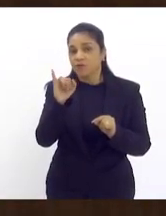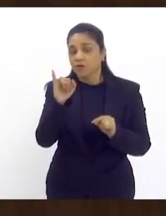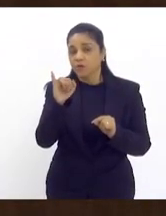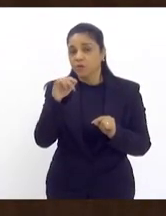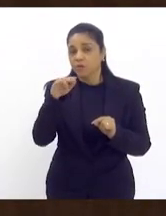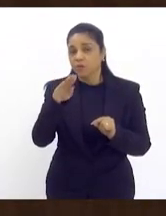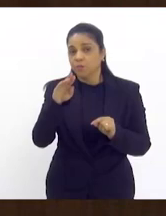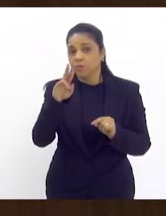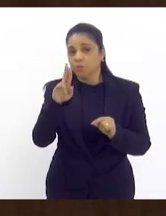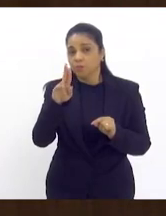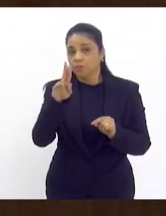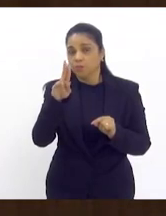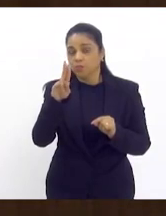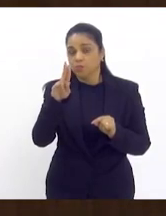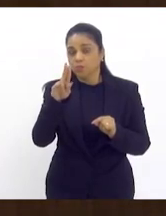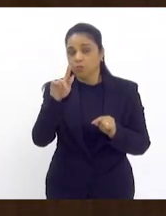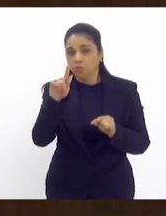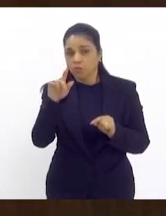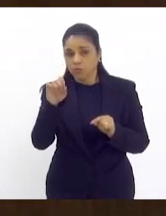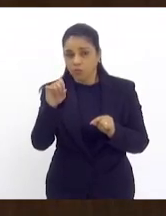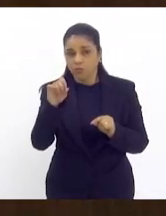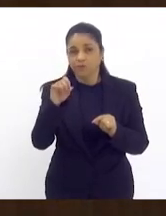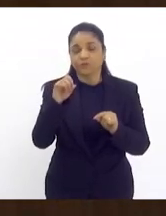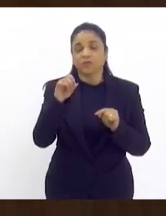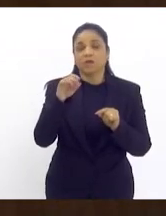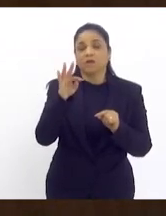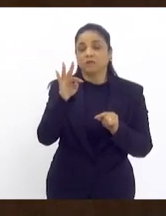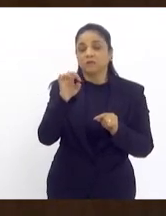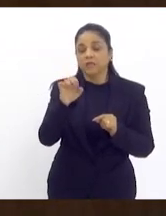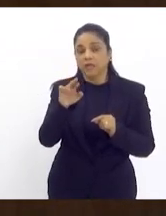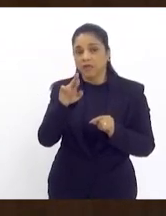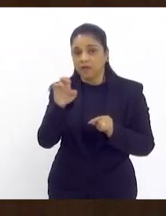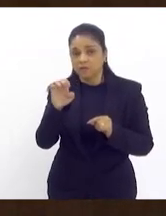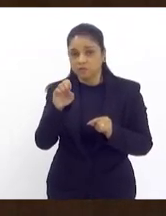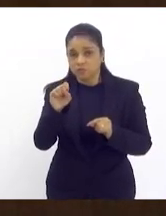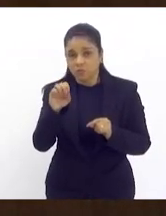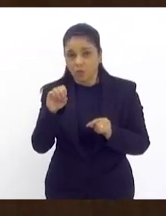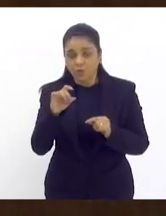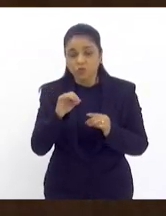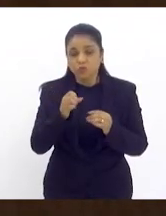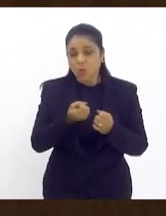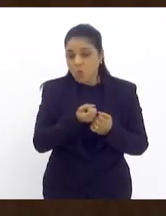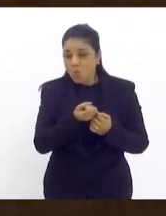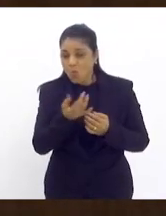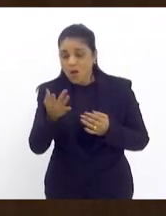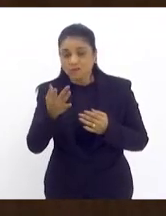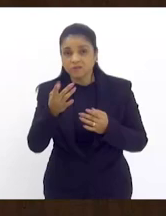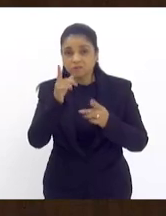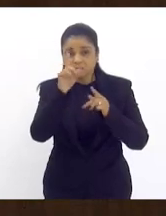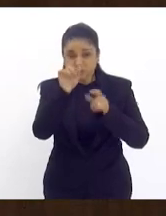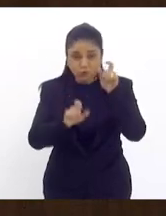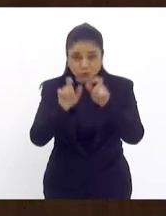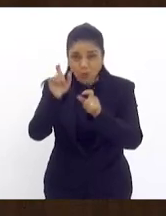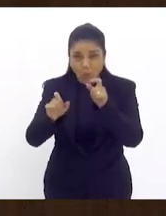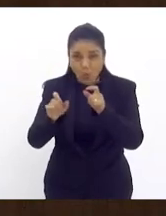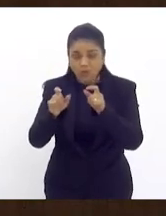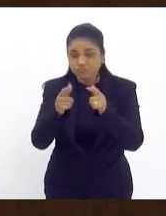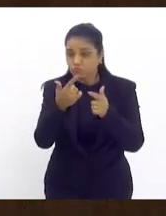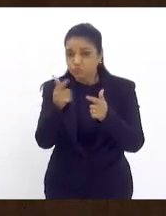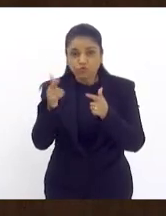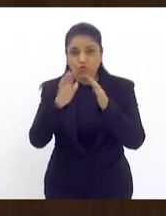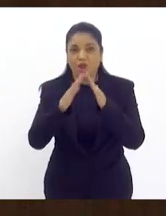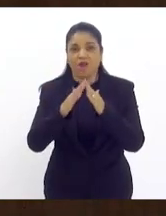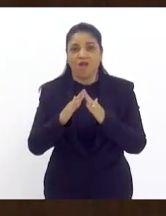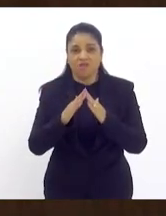Petrópolis era ter acomodação para o volume de desabrigados não sei se vossa excelência lembra o